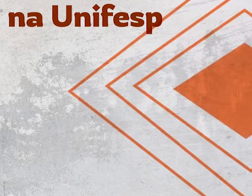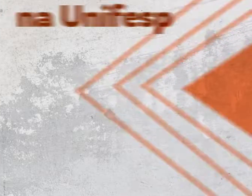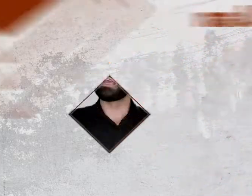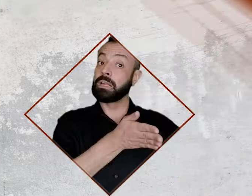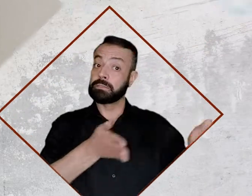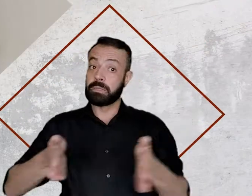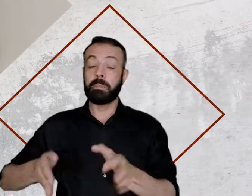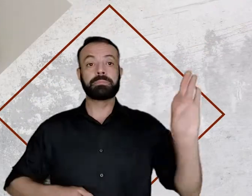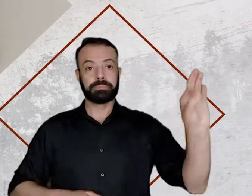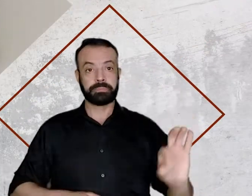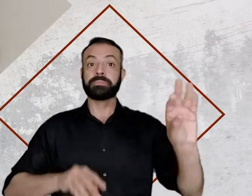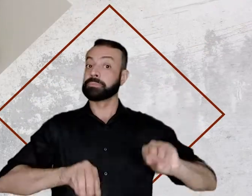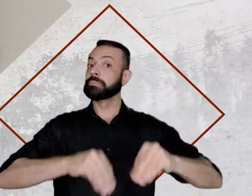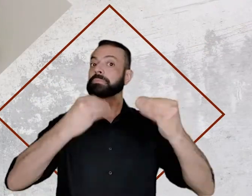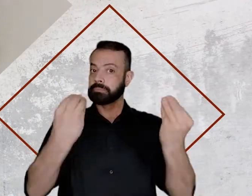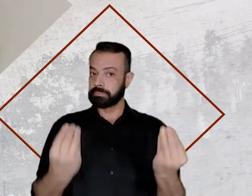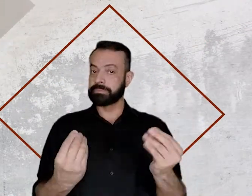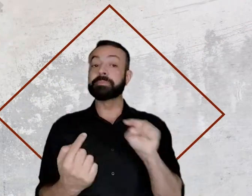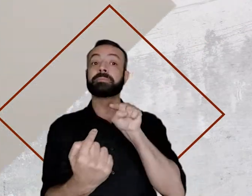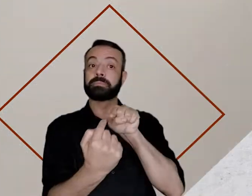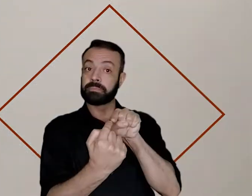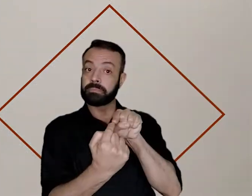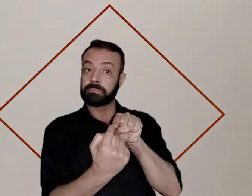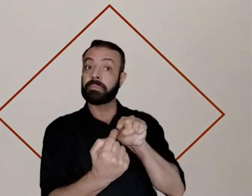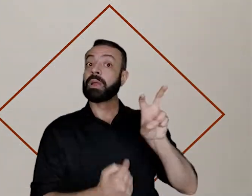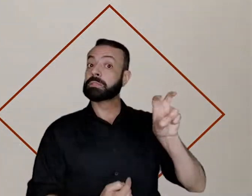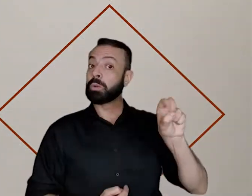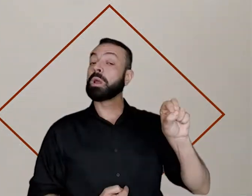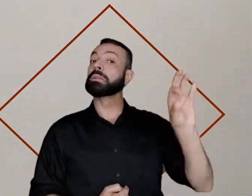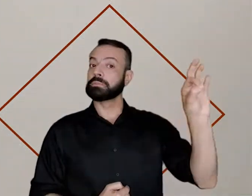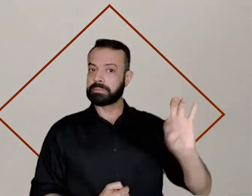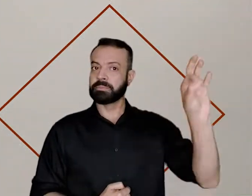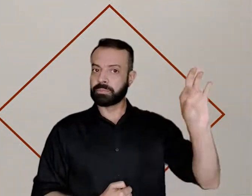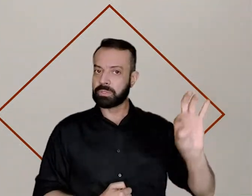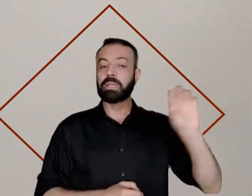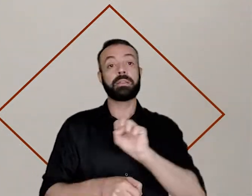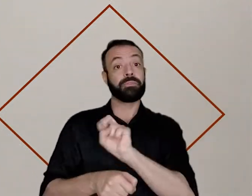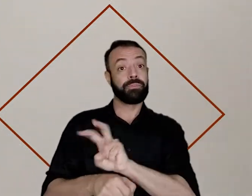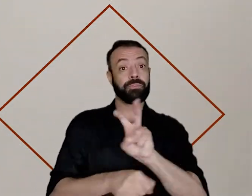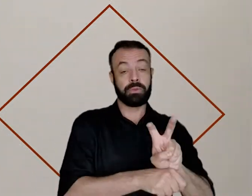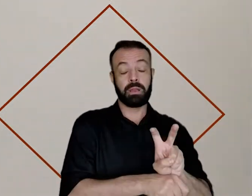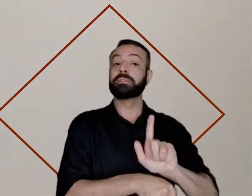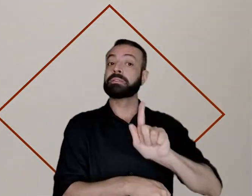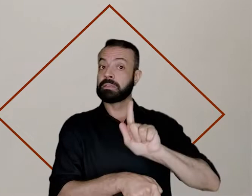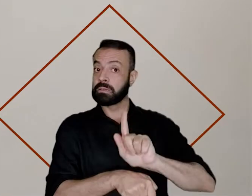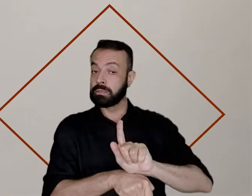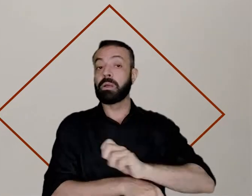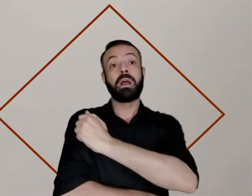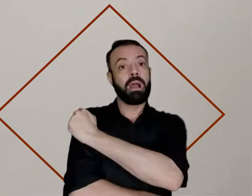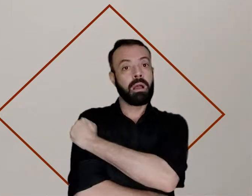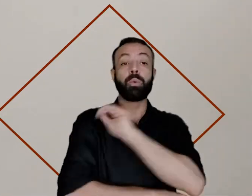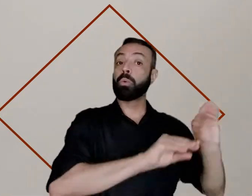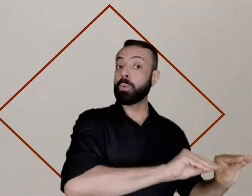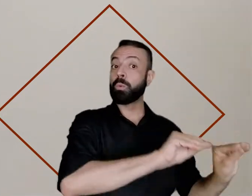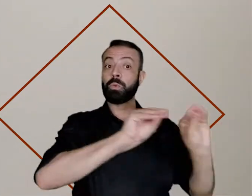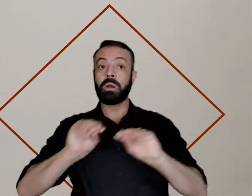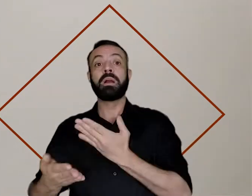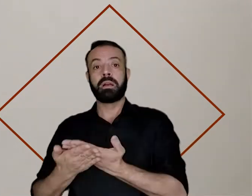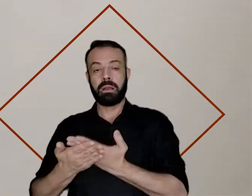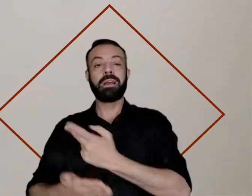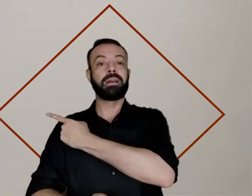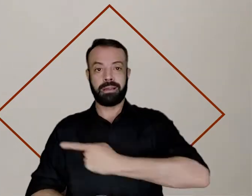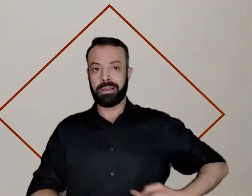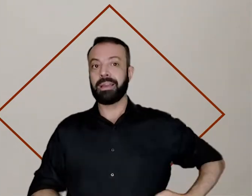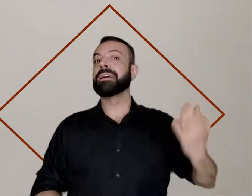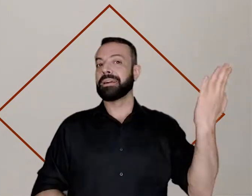O sistema de cotas na Unifesp destina 50% das vagas de graduação para estudantes que